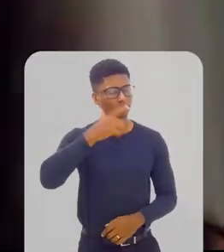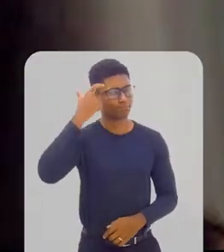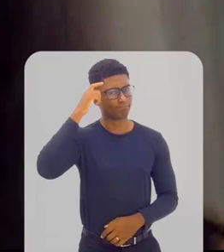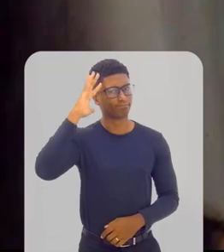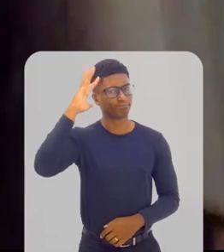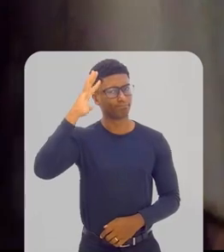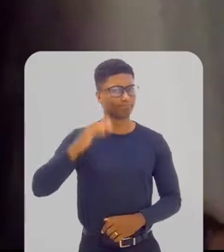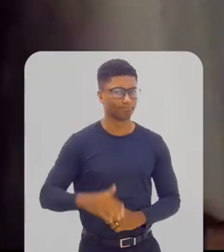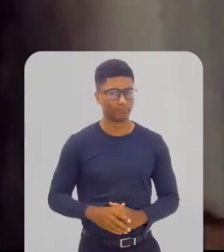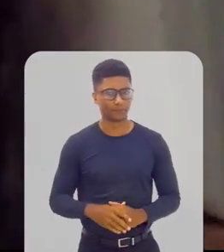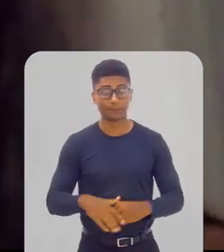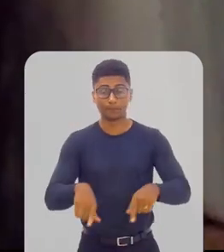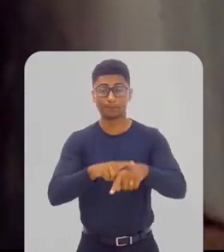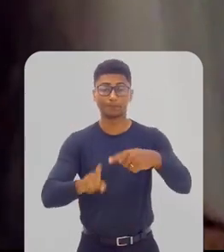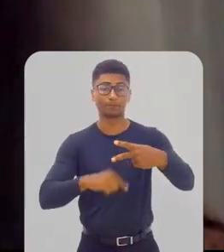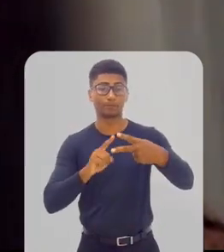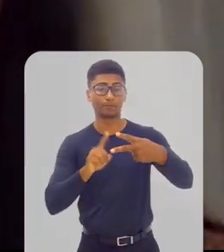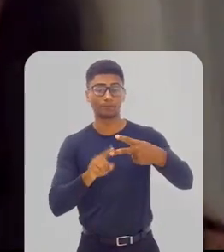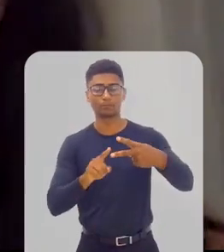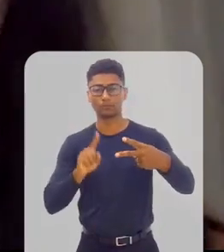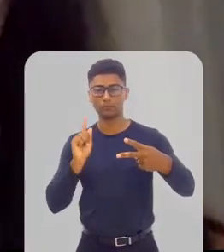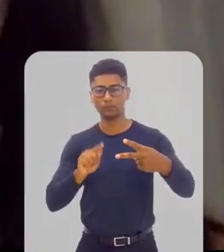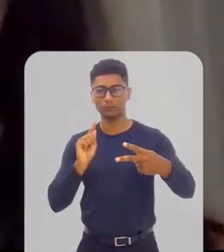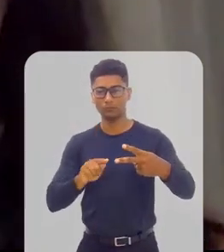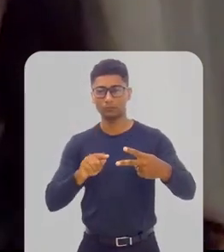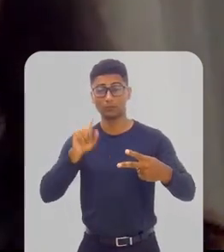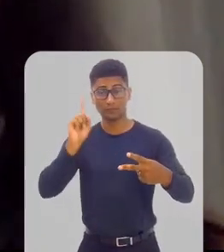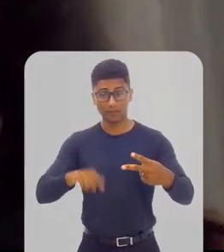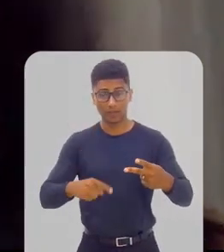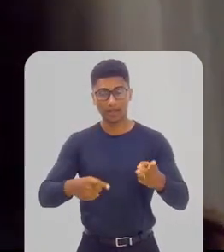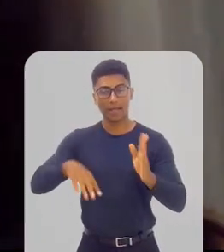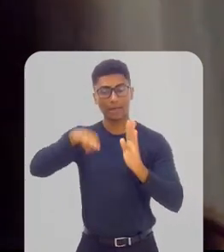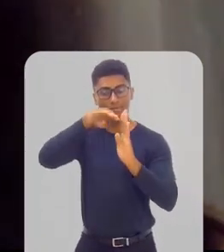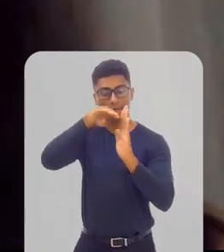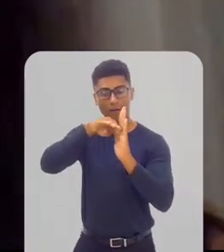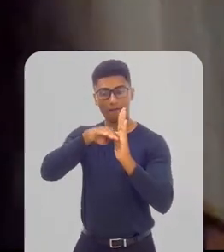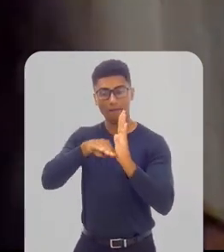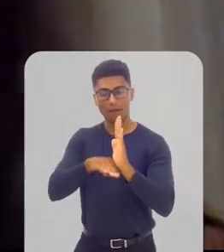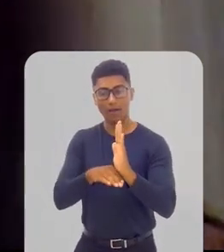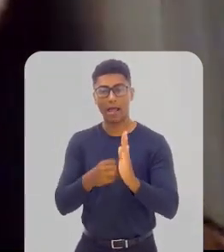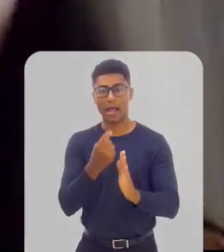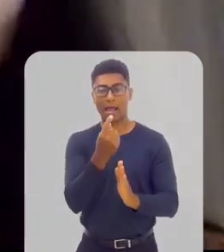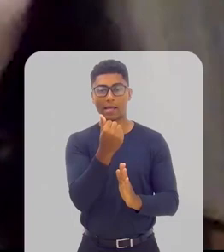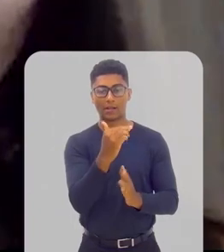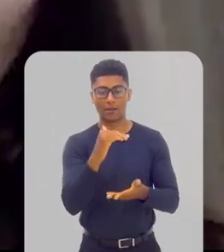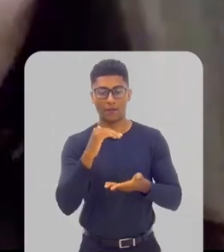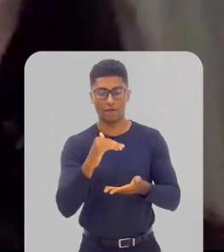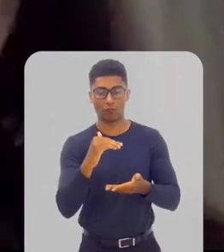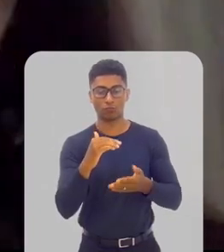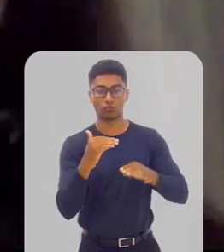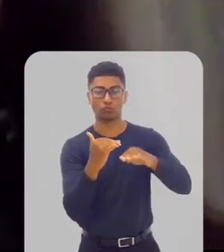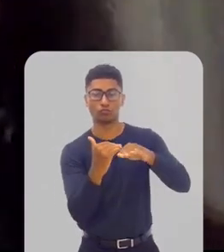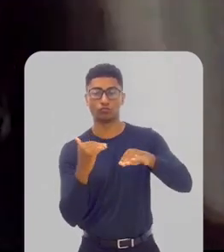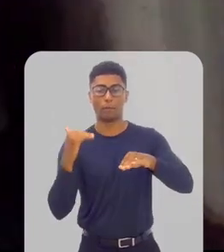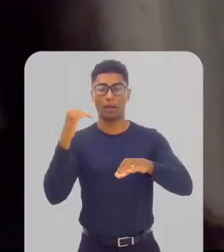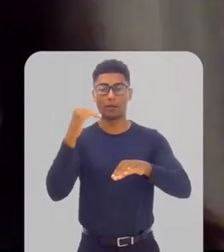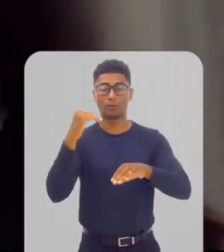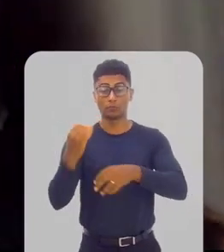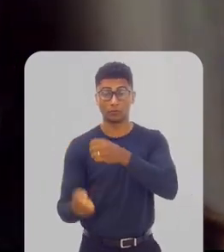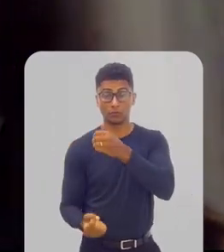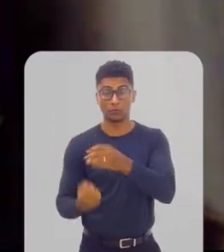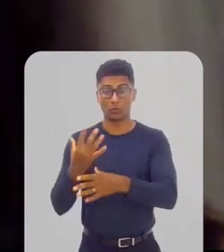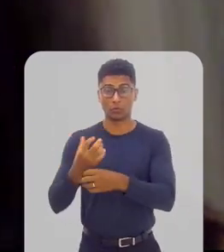ponto de atenção diz respeito à regulamentação do Fundo Soberano, ele foi criado agora em 2022